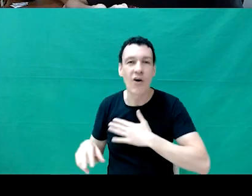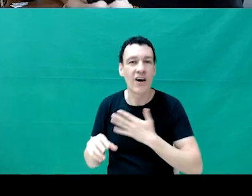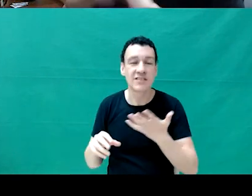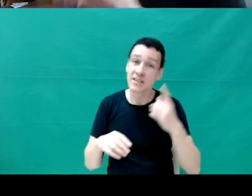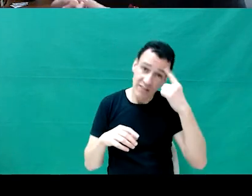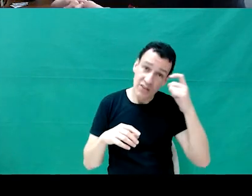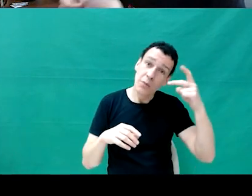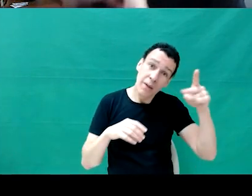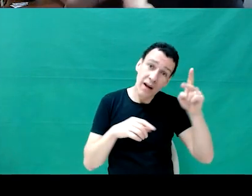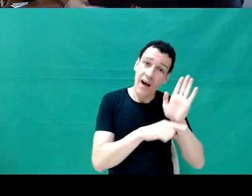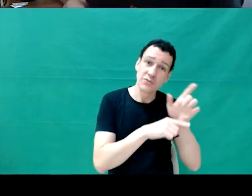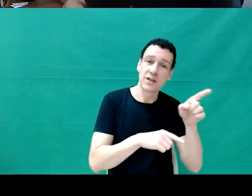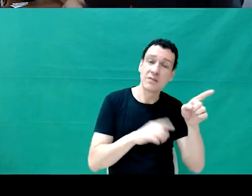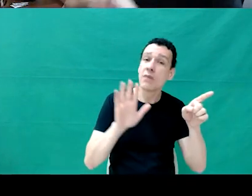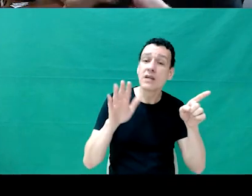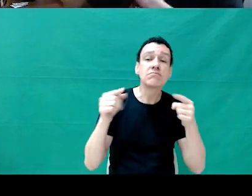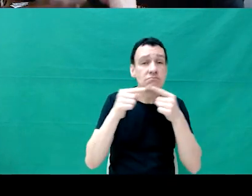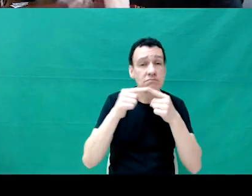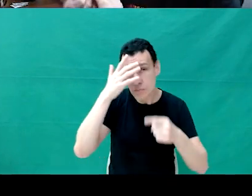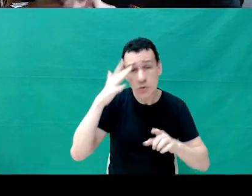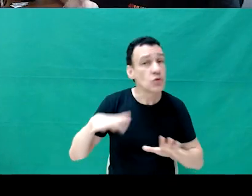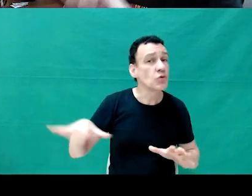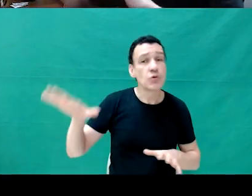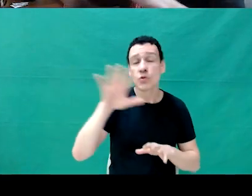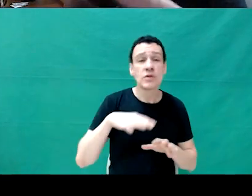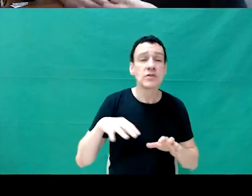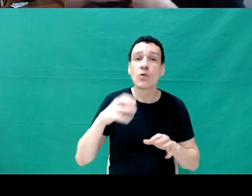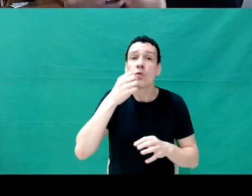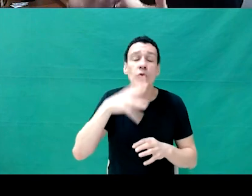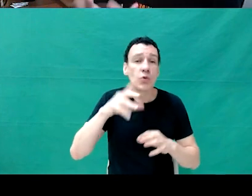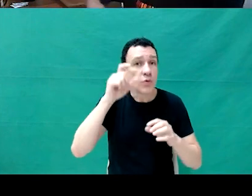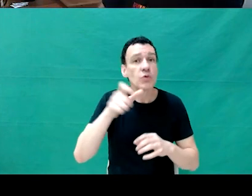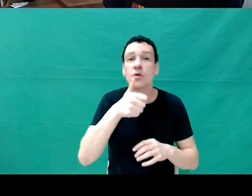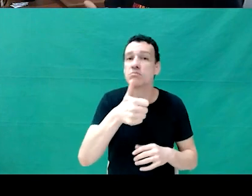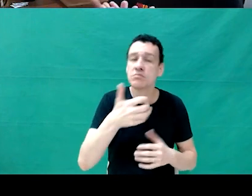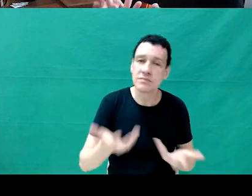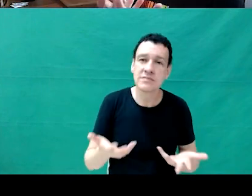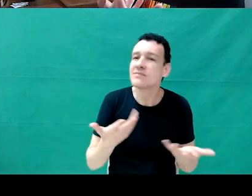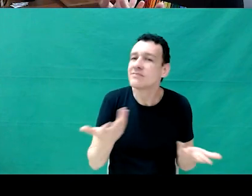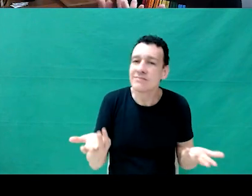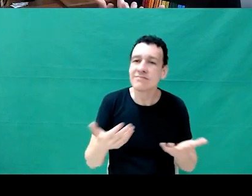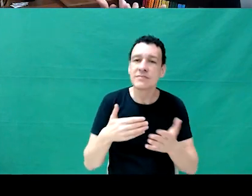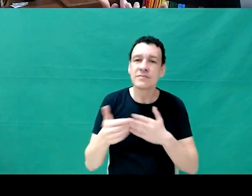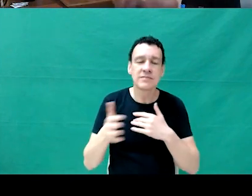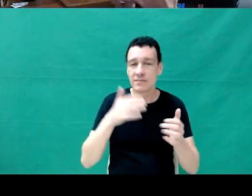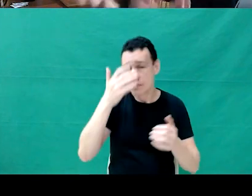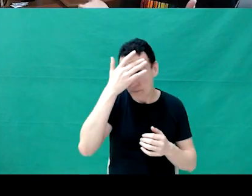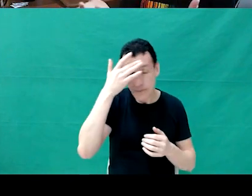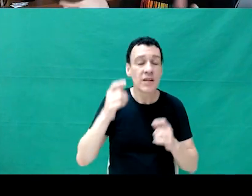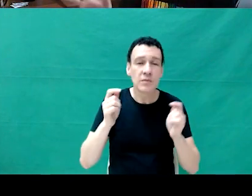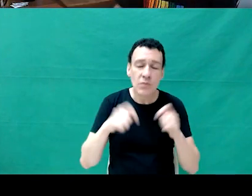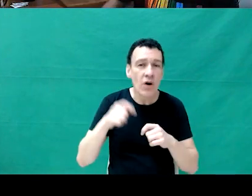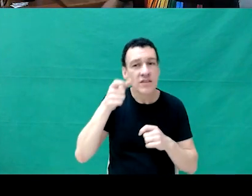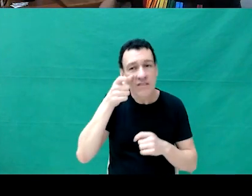amplo e mais diverso e mais acolhedor para que todas as pessoas possam ser elas mesmas e dar essa